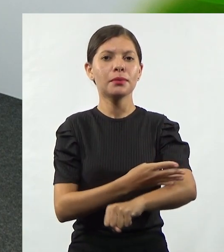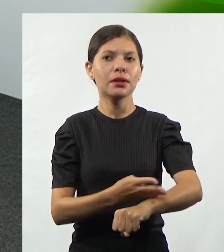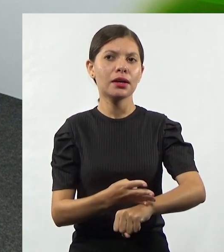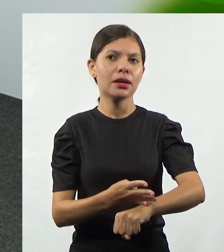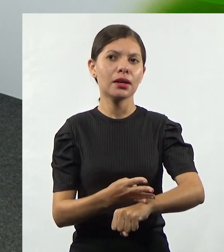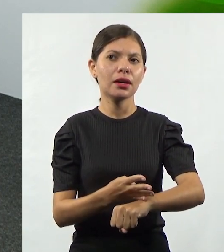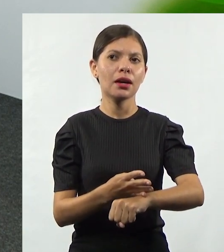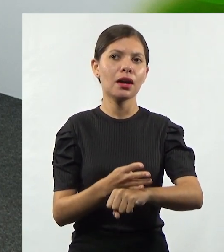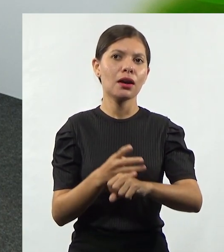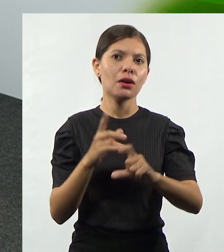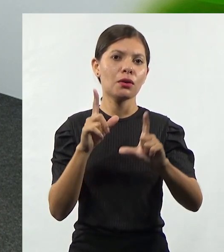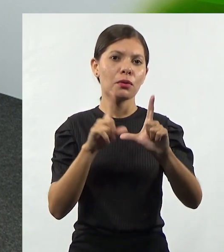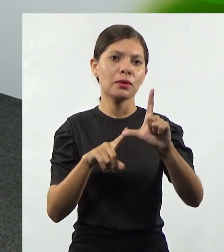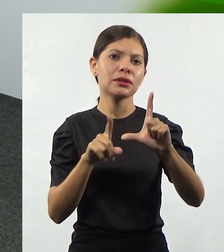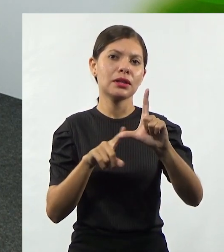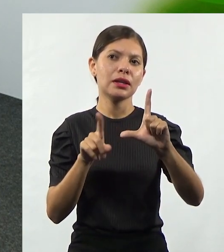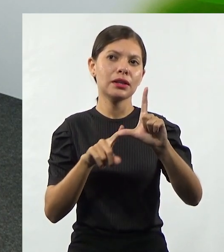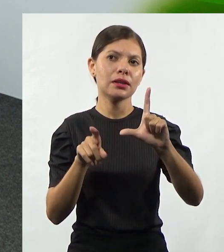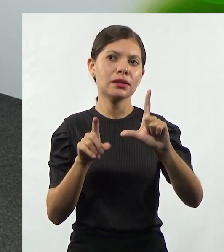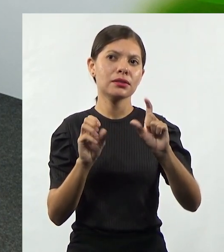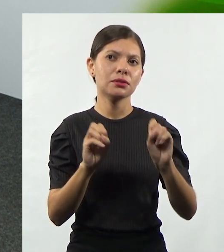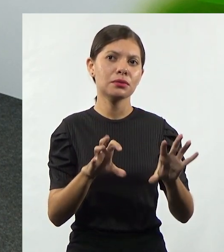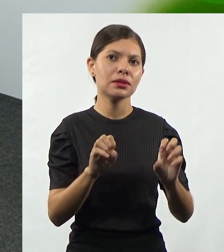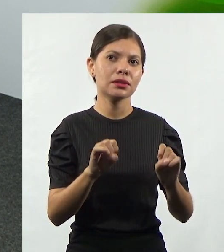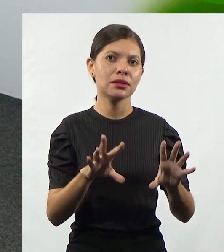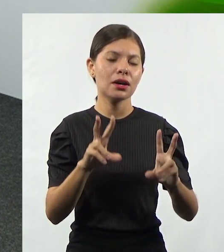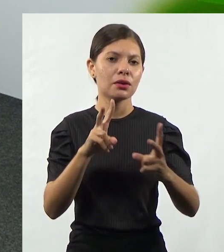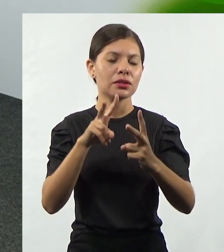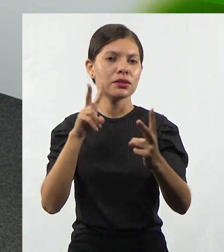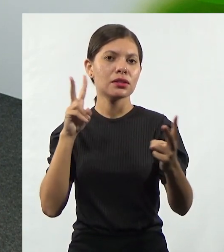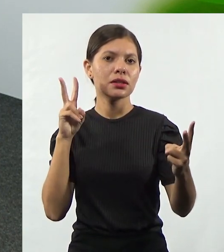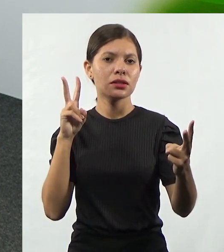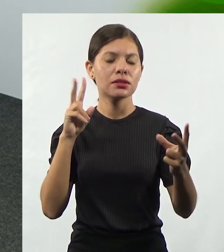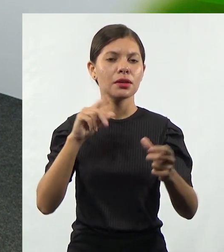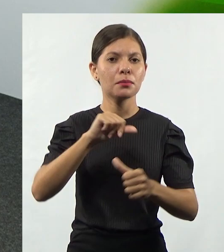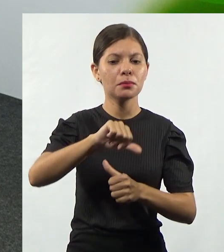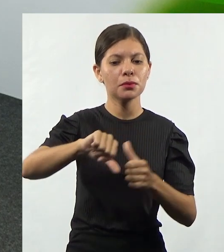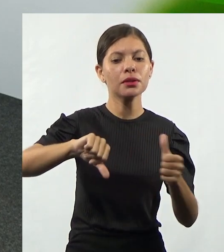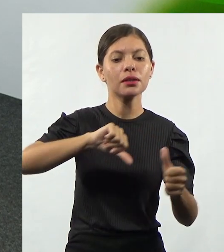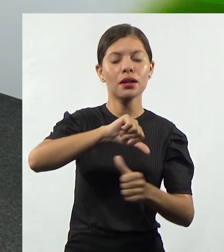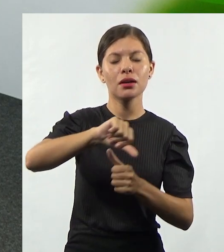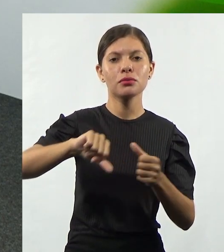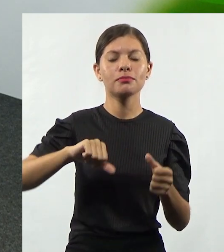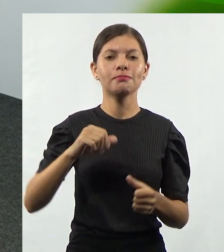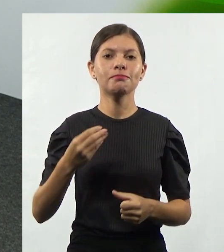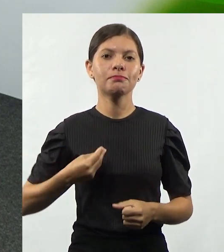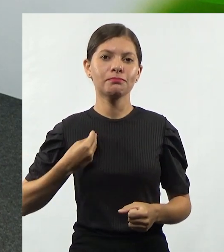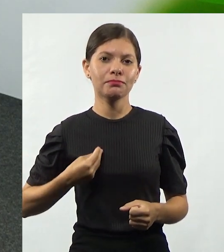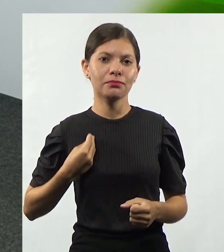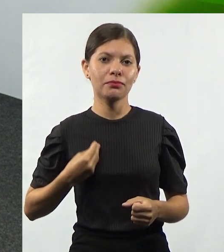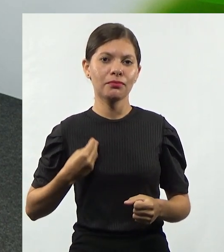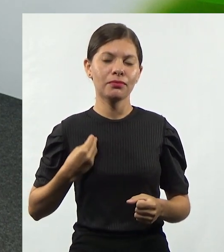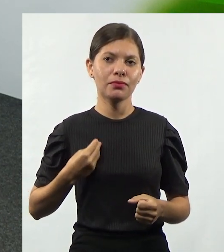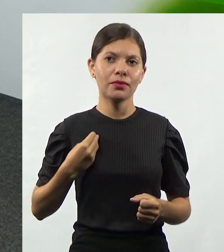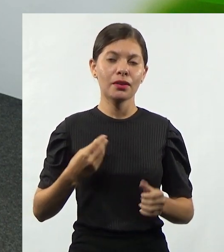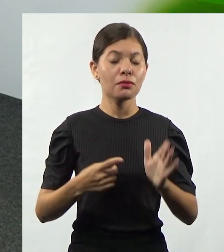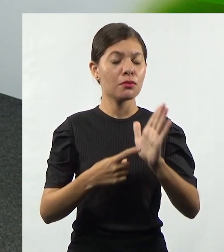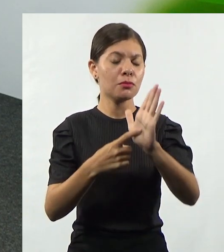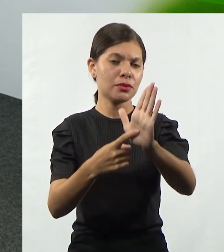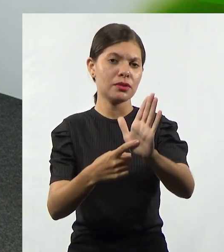educação à distância mudando realidades. E agora eu vou apresentar para vocês o conteúdo que a